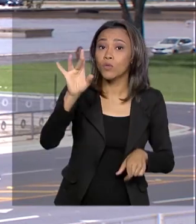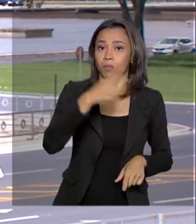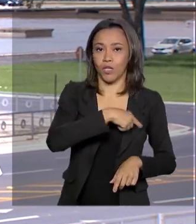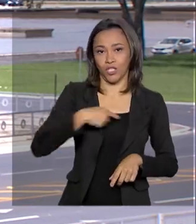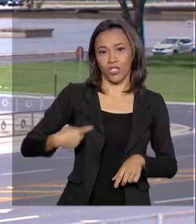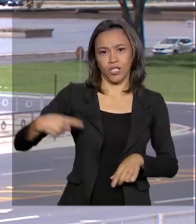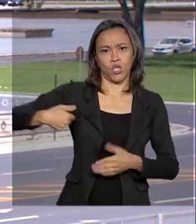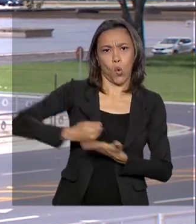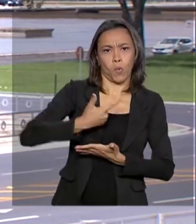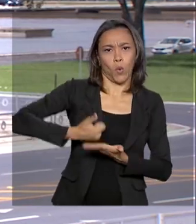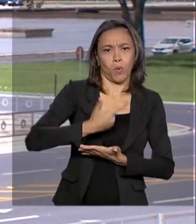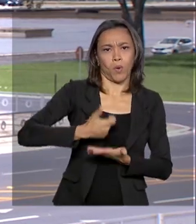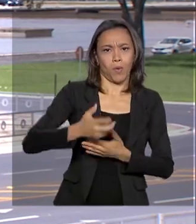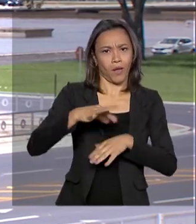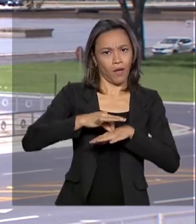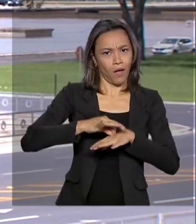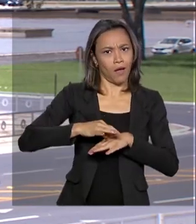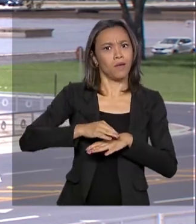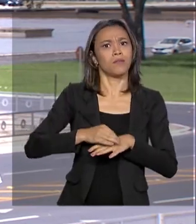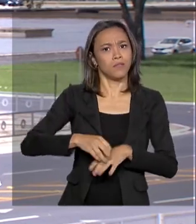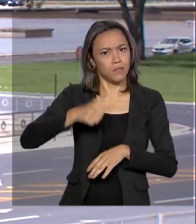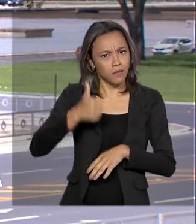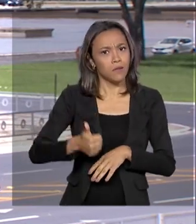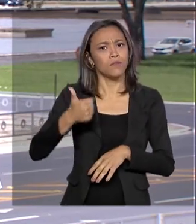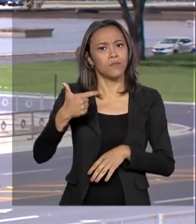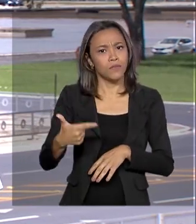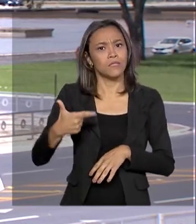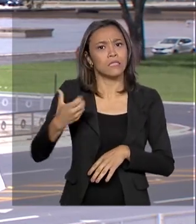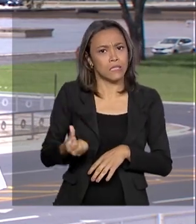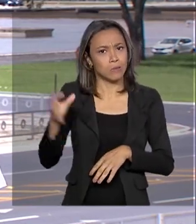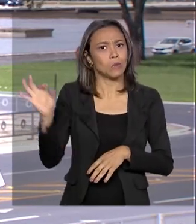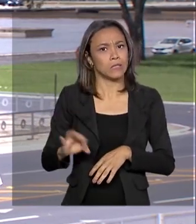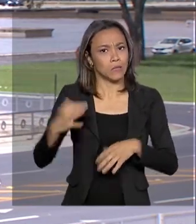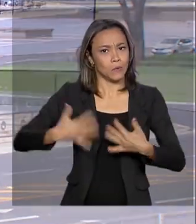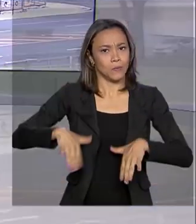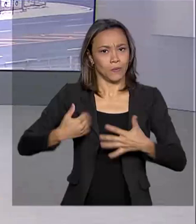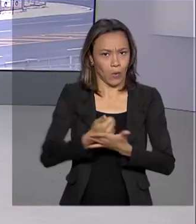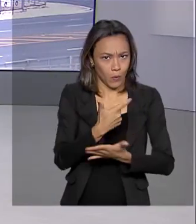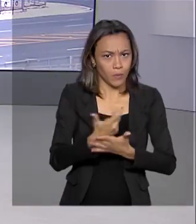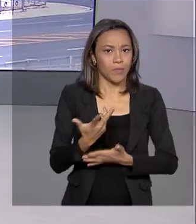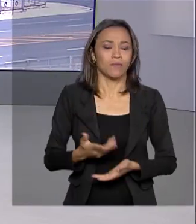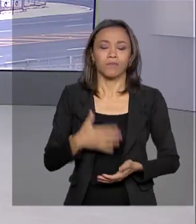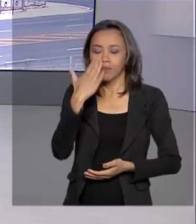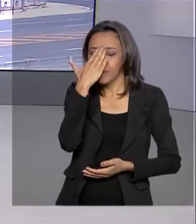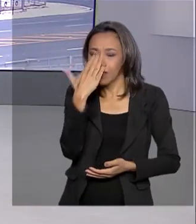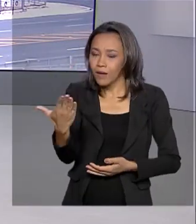consumo do nosso produto em quase 126%. Renata. Obrigada, Selma, pelas suas informações. suas Obrigada, Selma, pelas